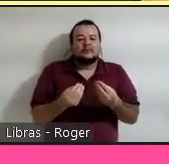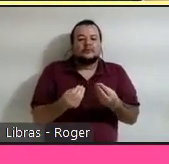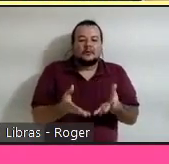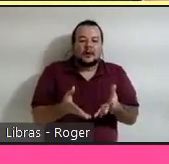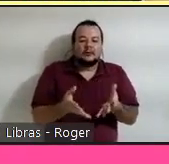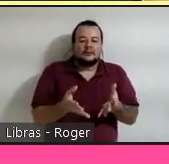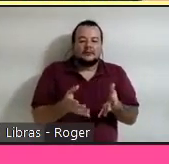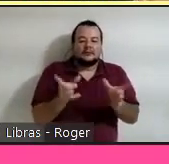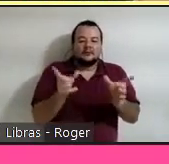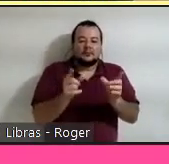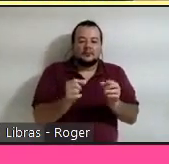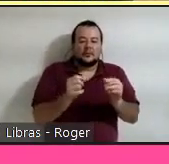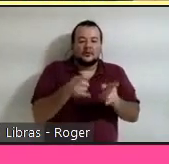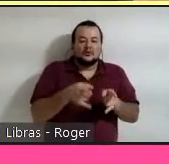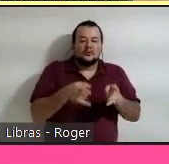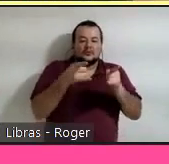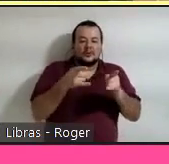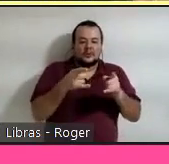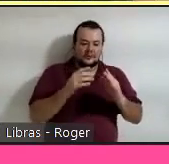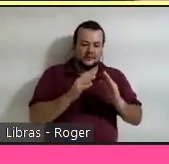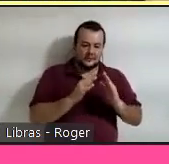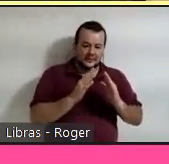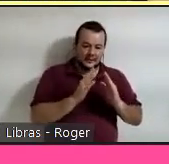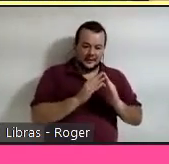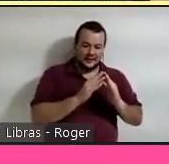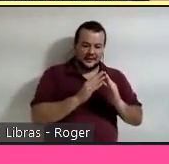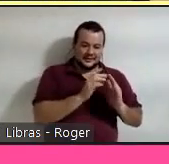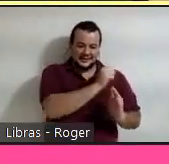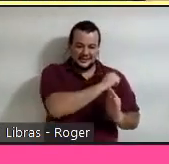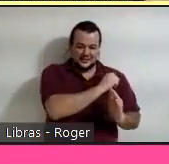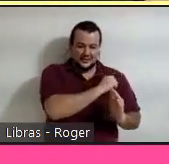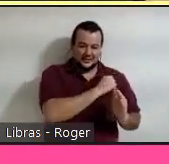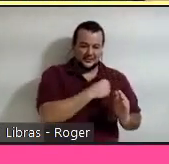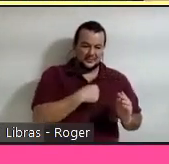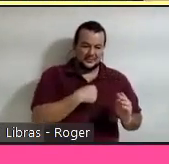edificações, a casinha da aluna minha que era assistente